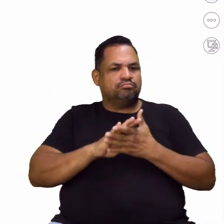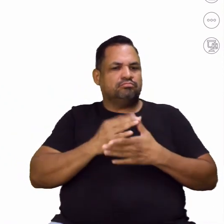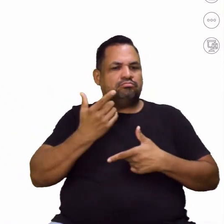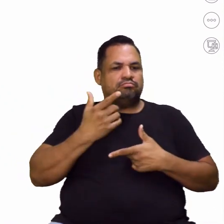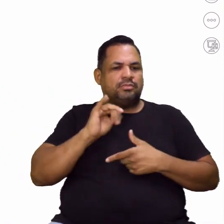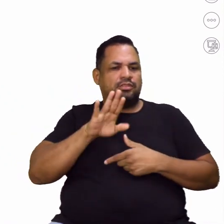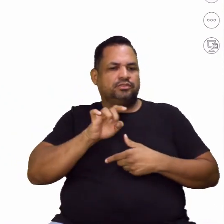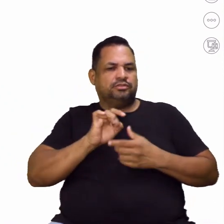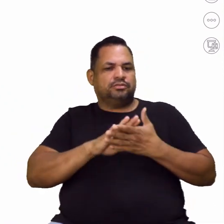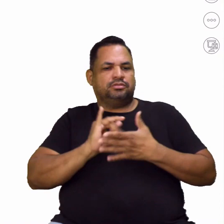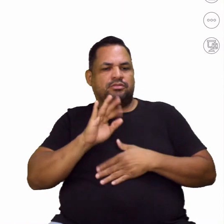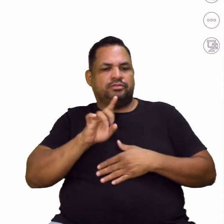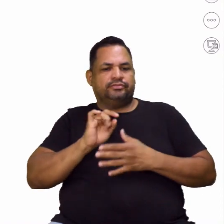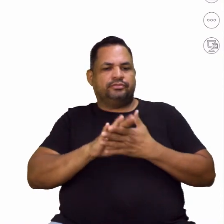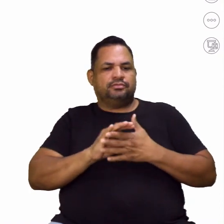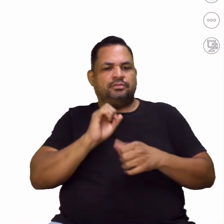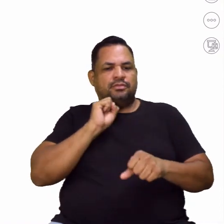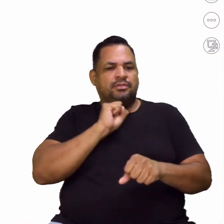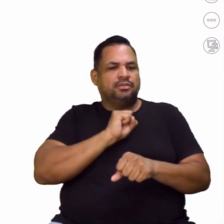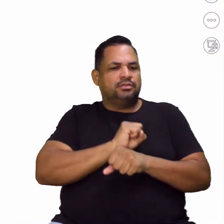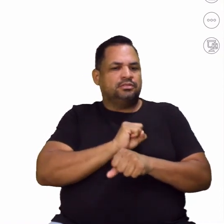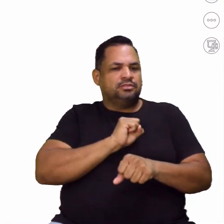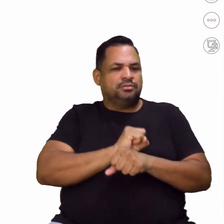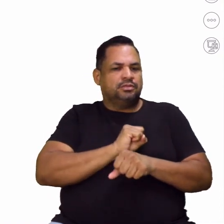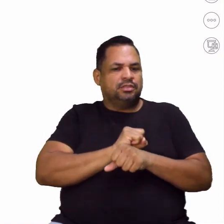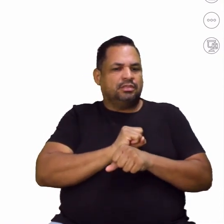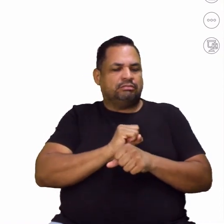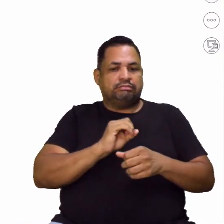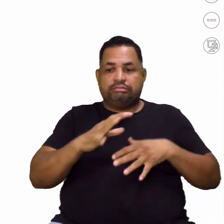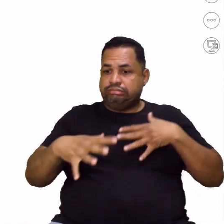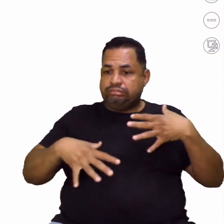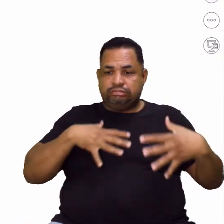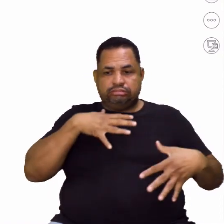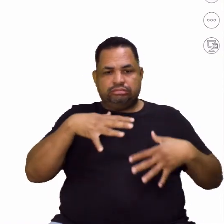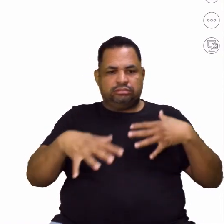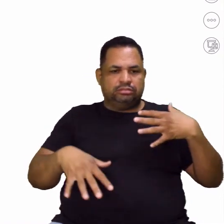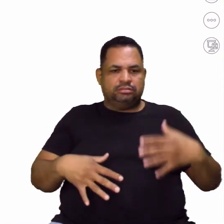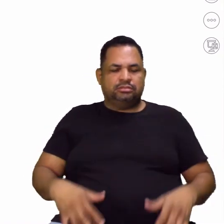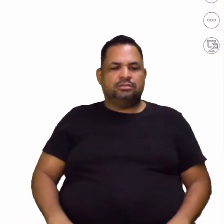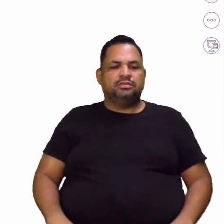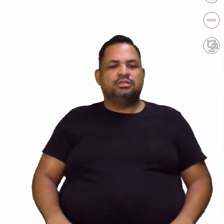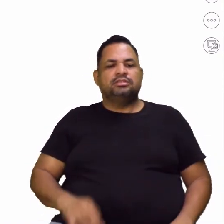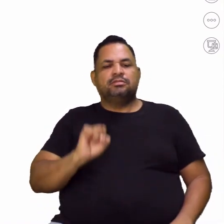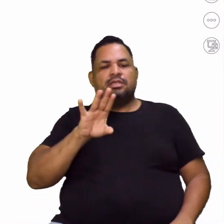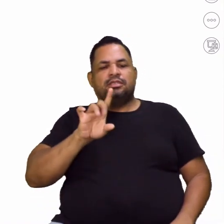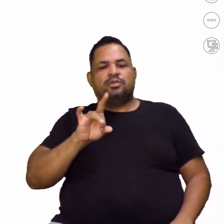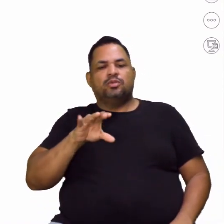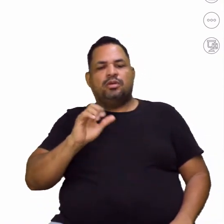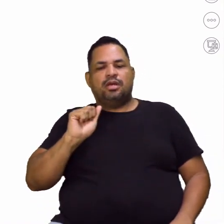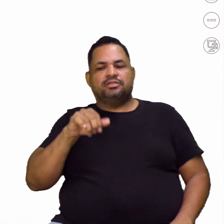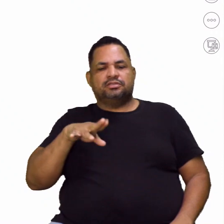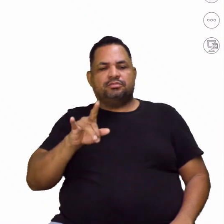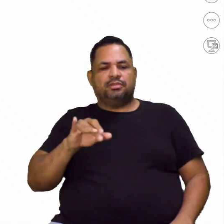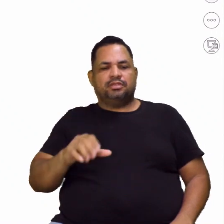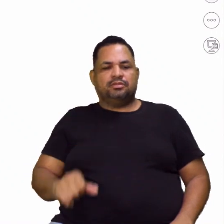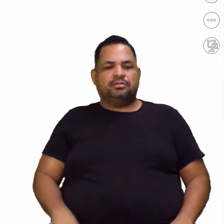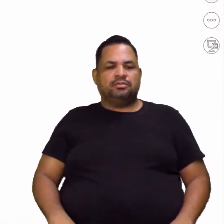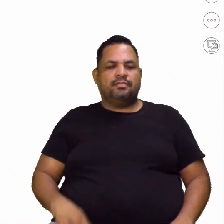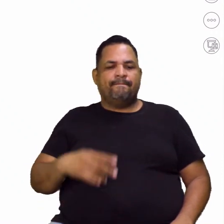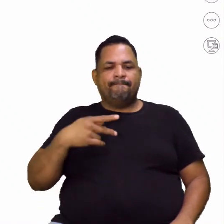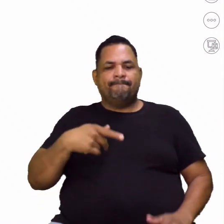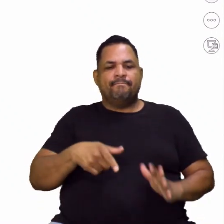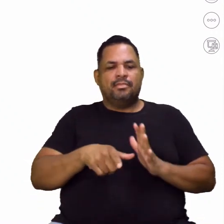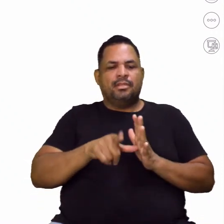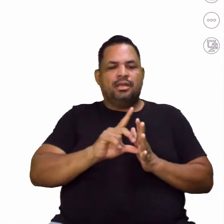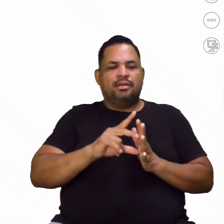ativo, inativo, esperar, desesperar, simétrico, assimétrico,